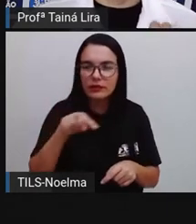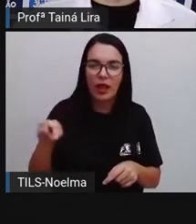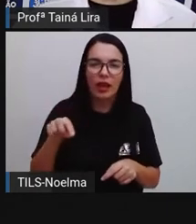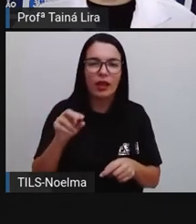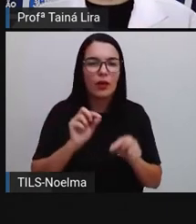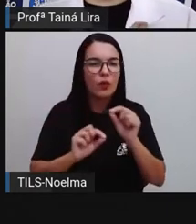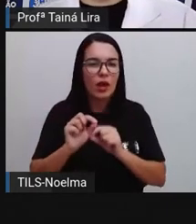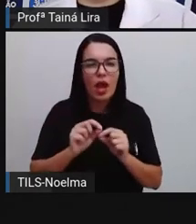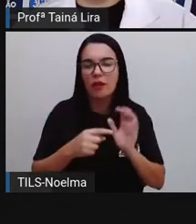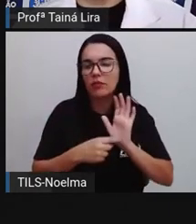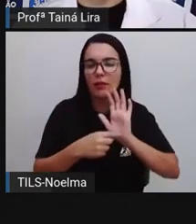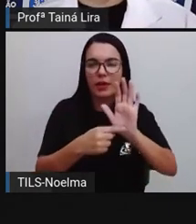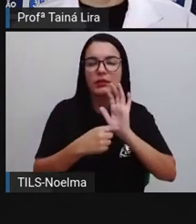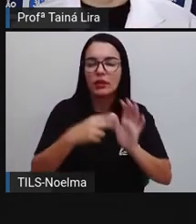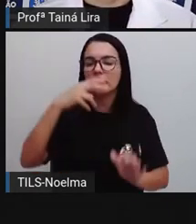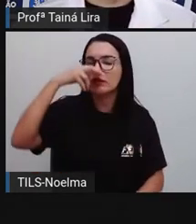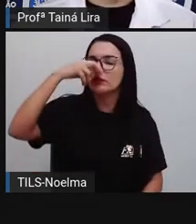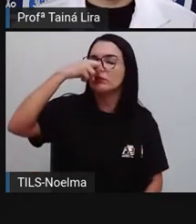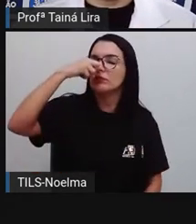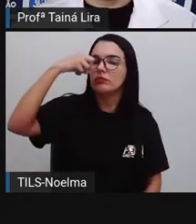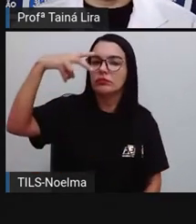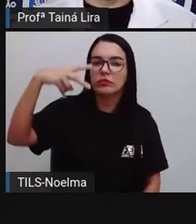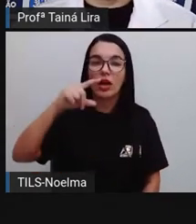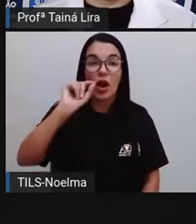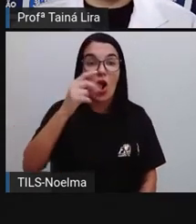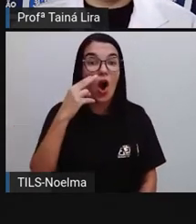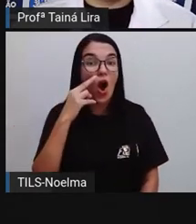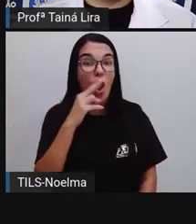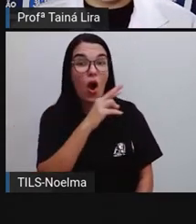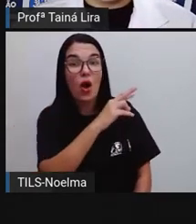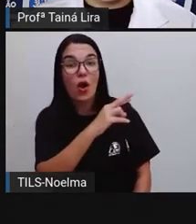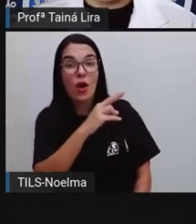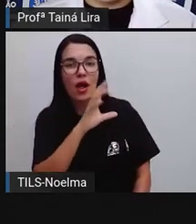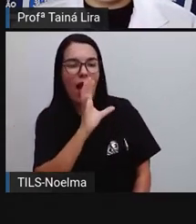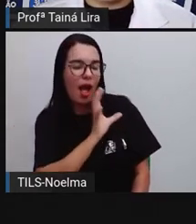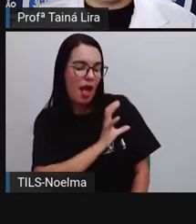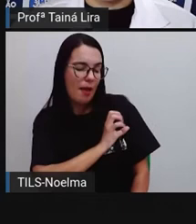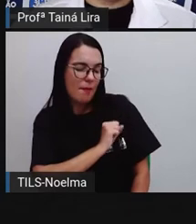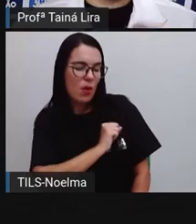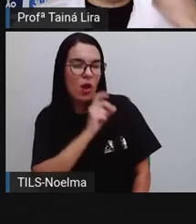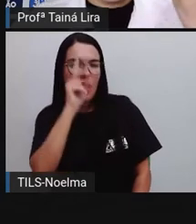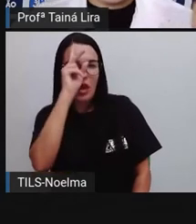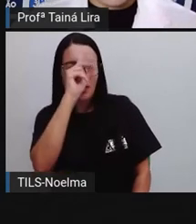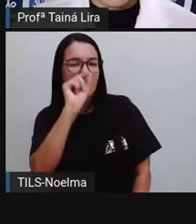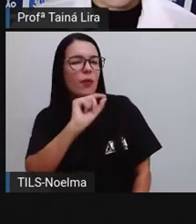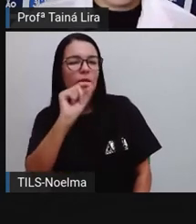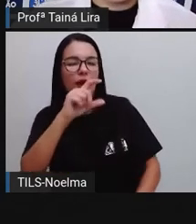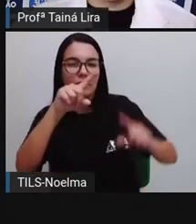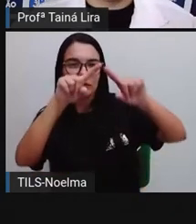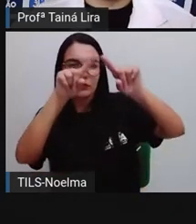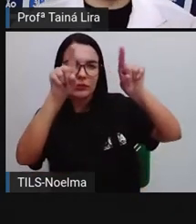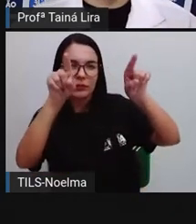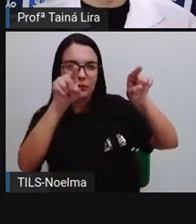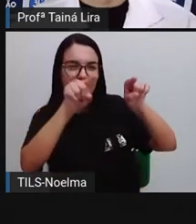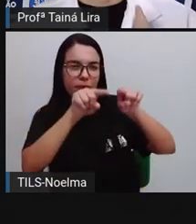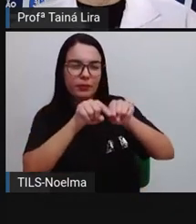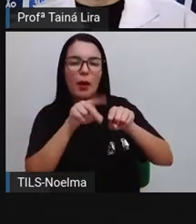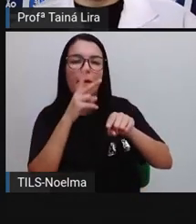o ronco. Amor é um balão, ó, em forma... Que lembra aqui, esse formato lembra o coração.